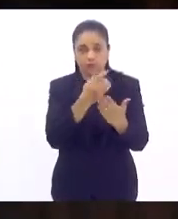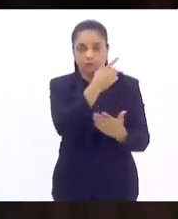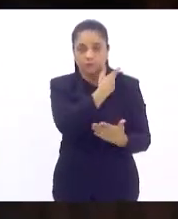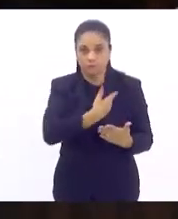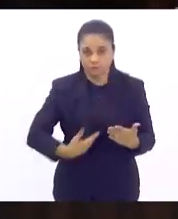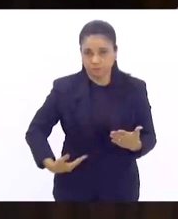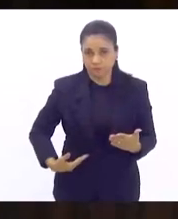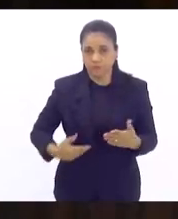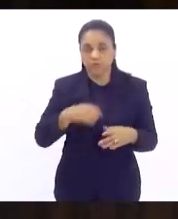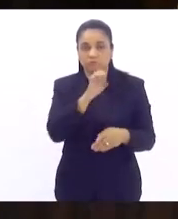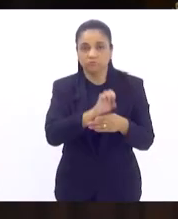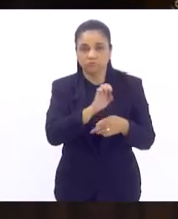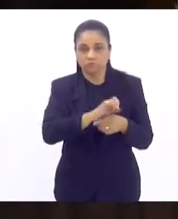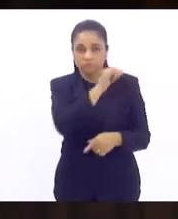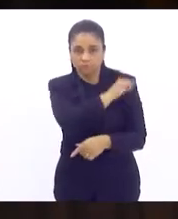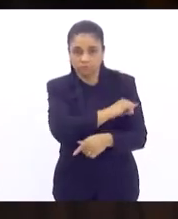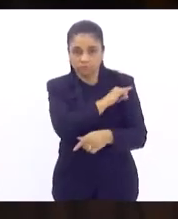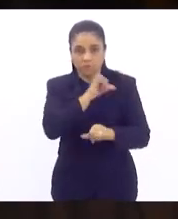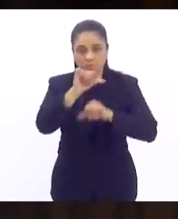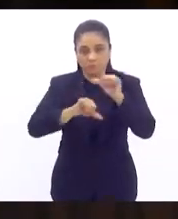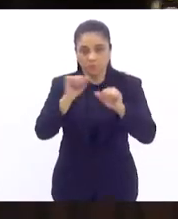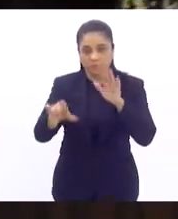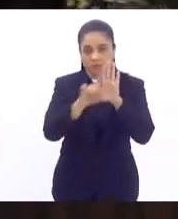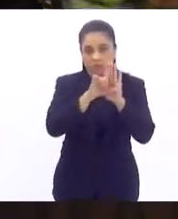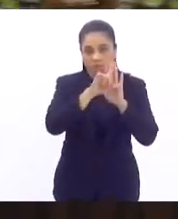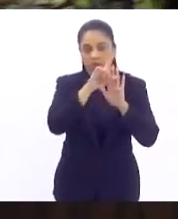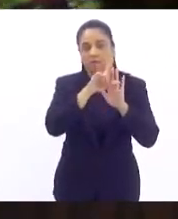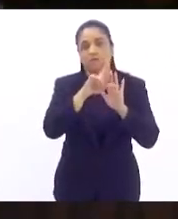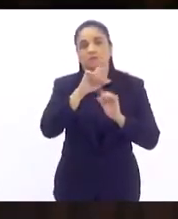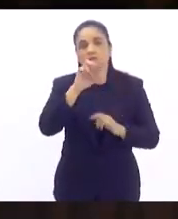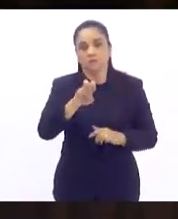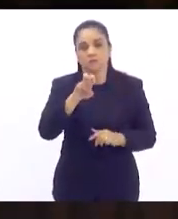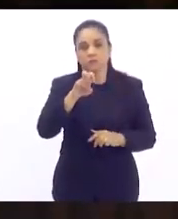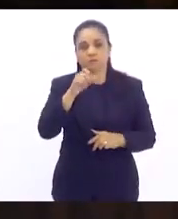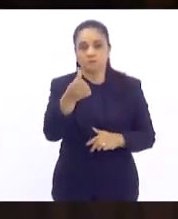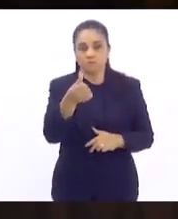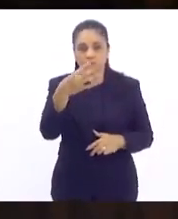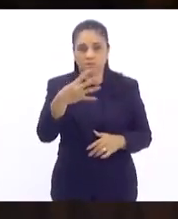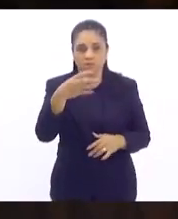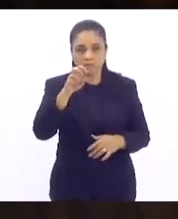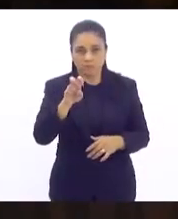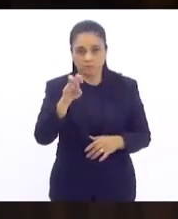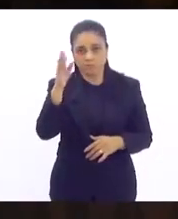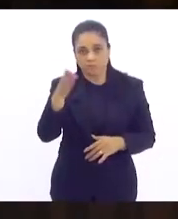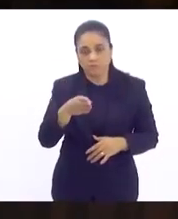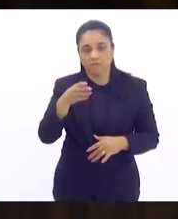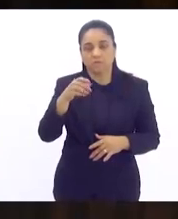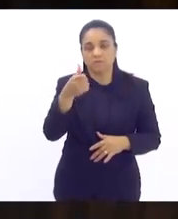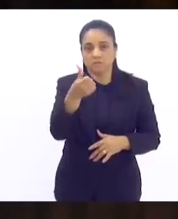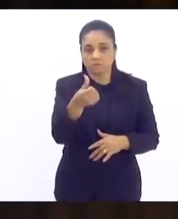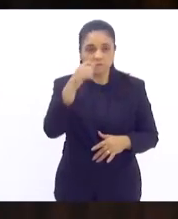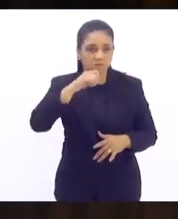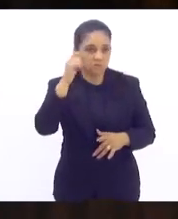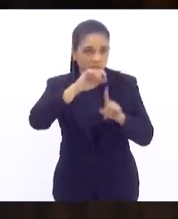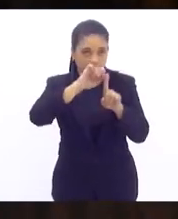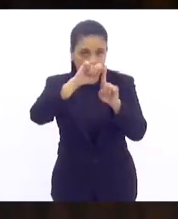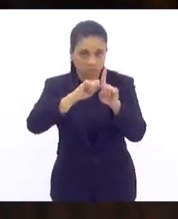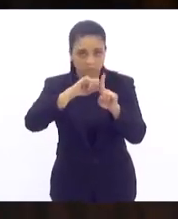alterando a lei estadual número 5.645, de 6 de janeiro de 2010,